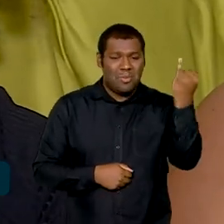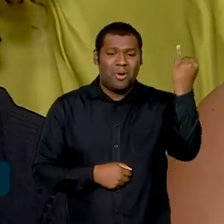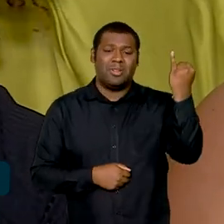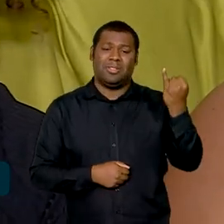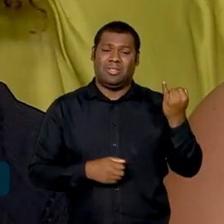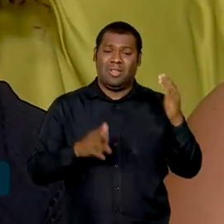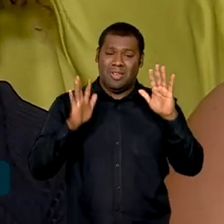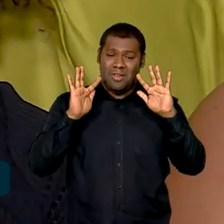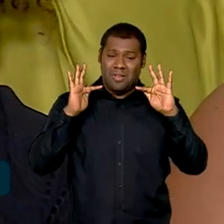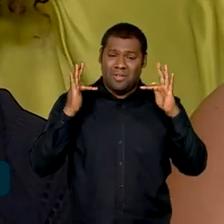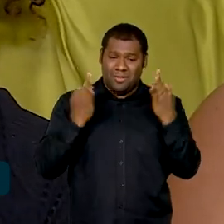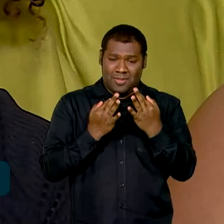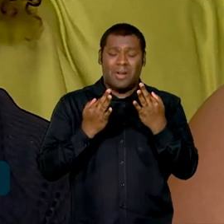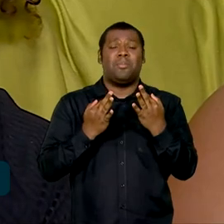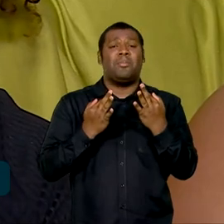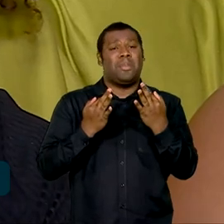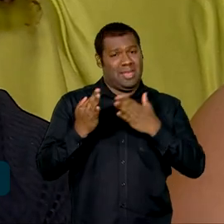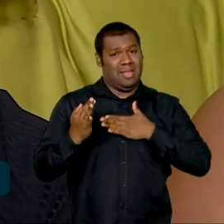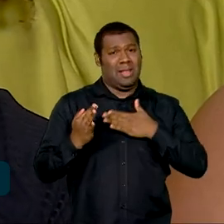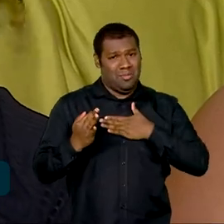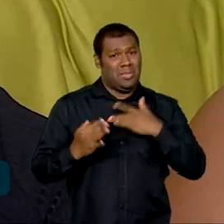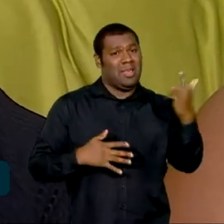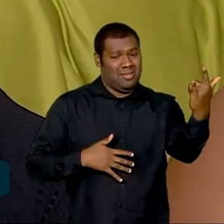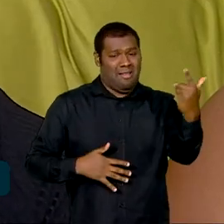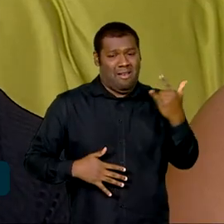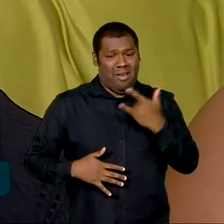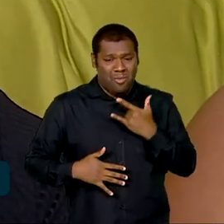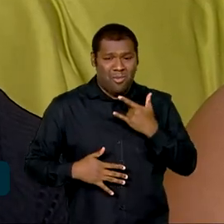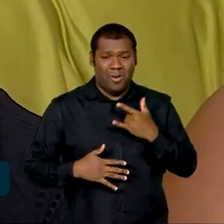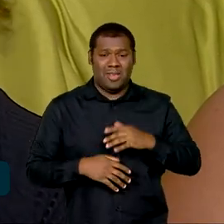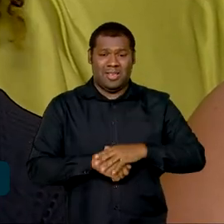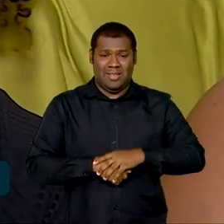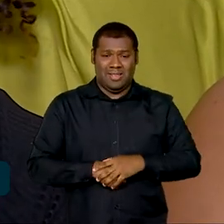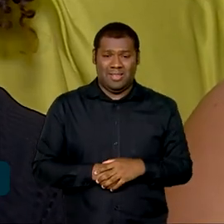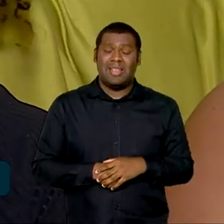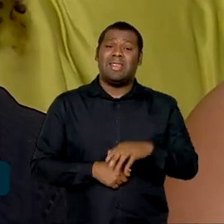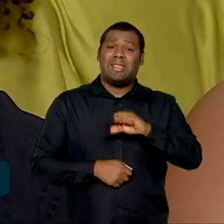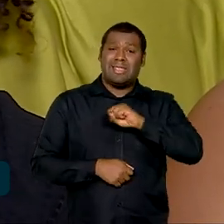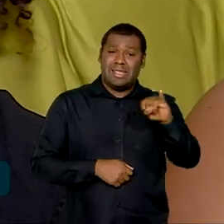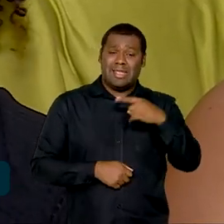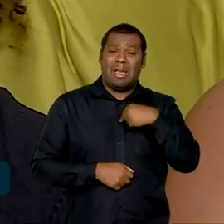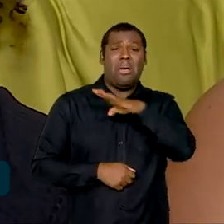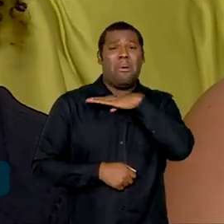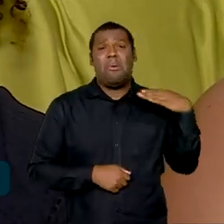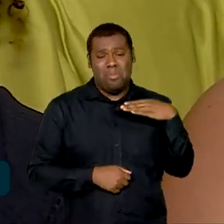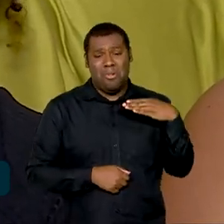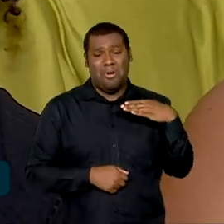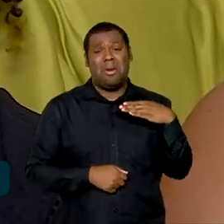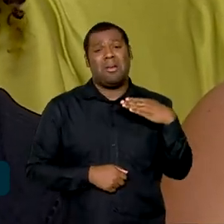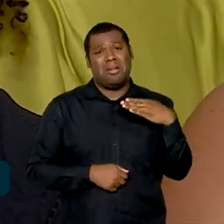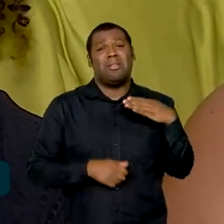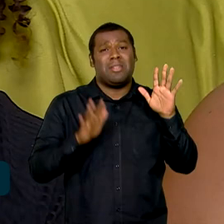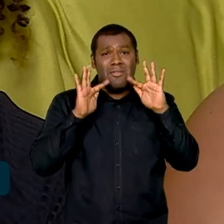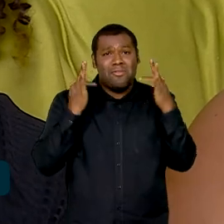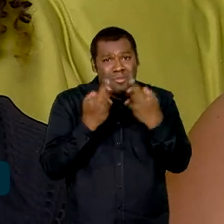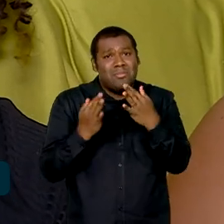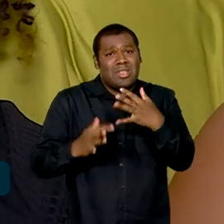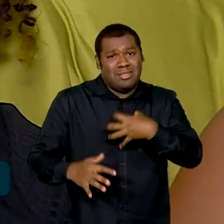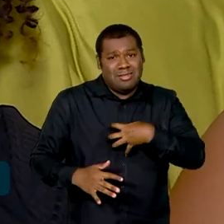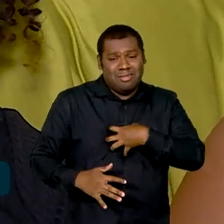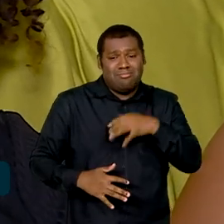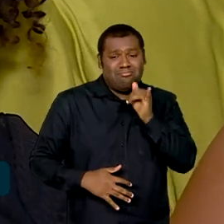minha família me ama demais. Eu acho que se minha mãe tivesse me perdido, seria triste